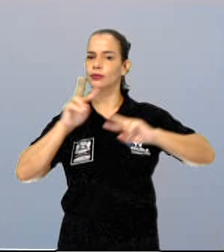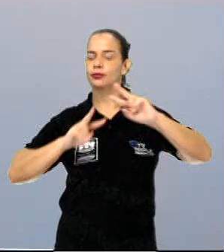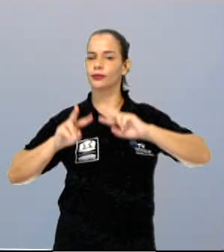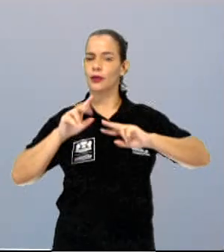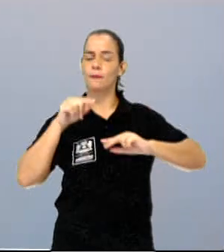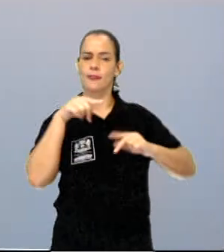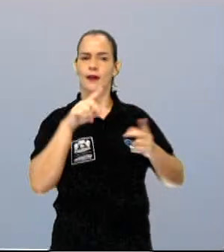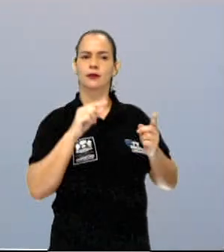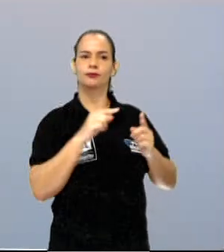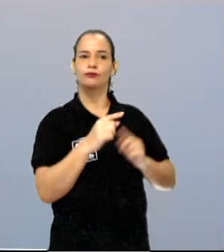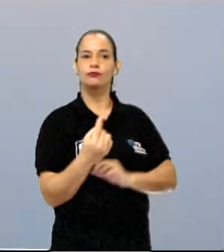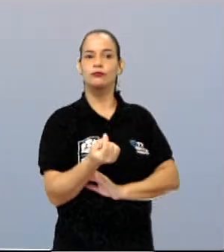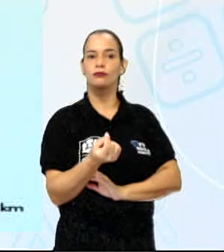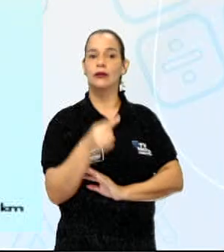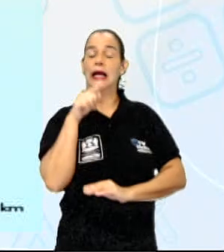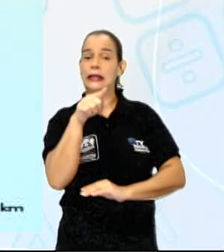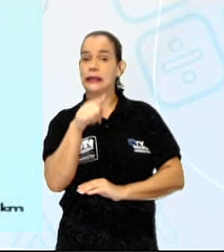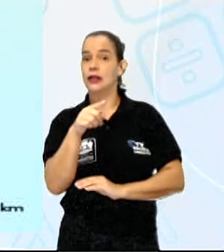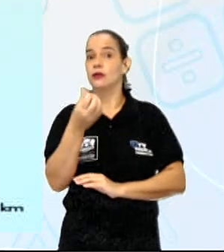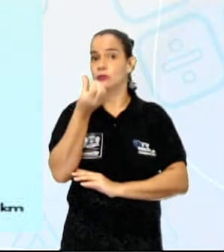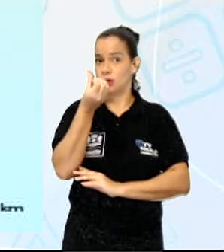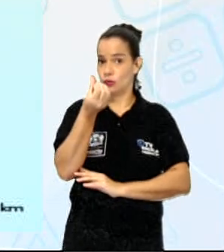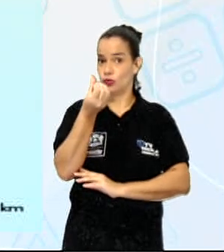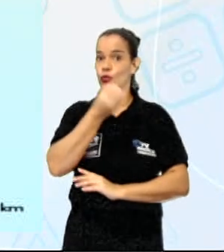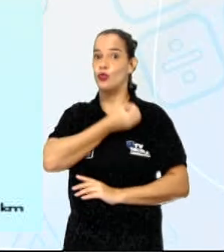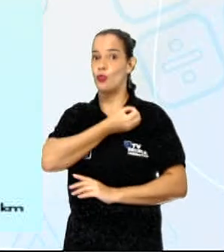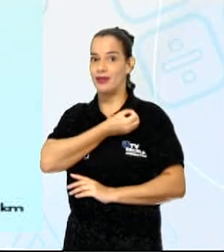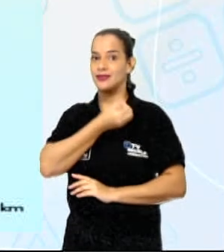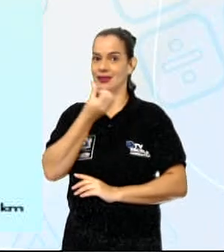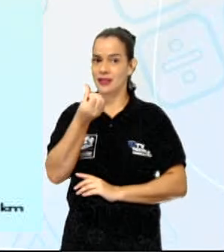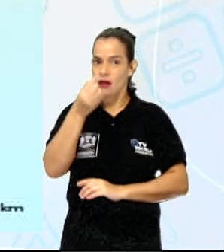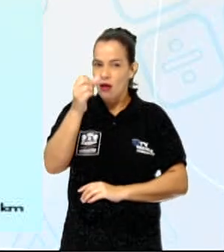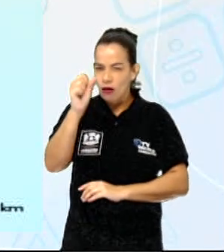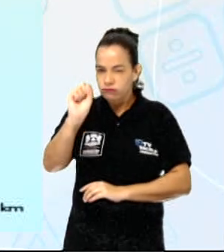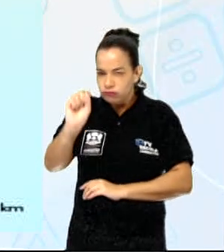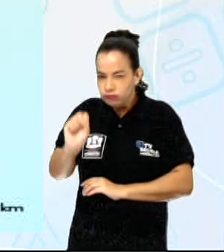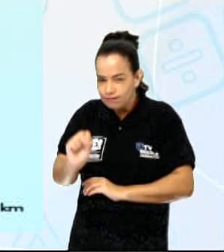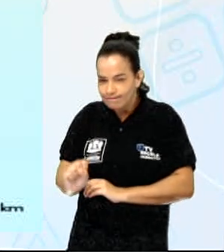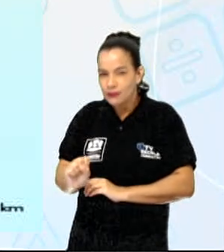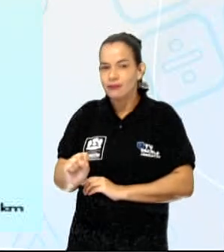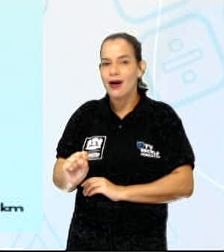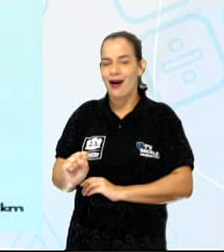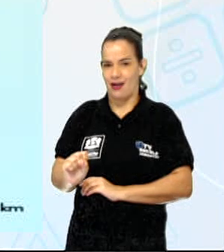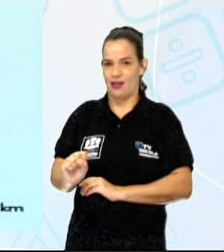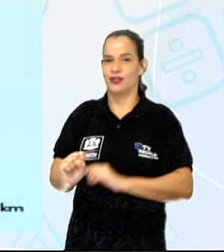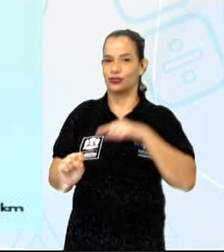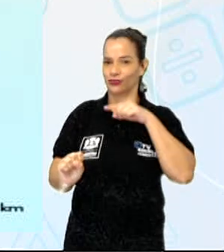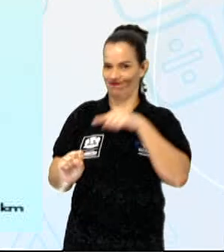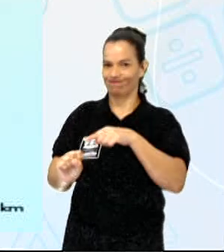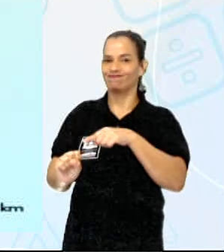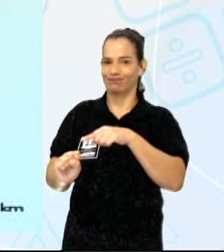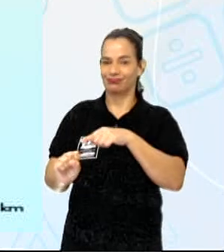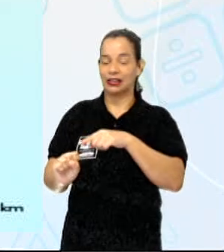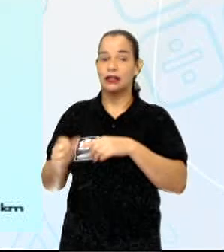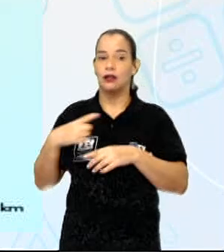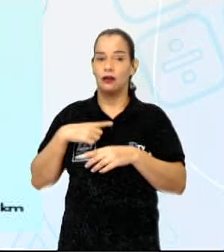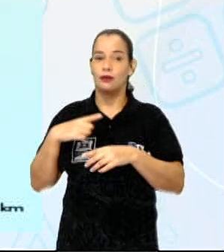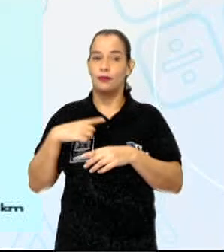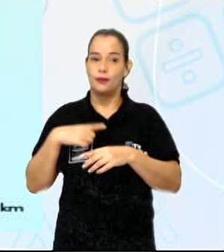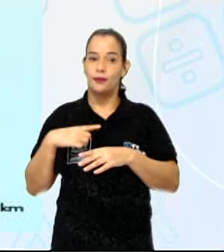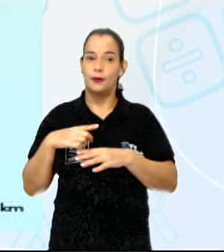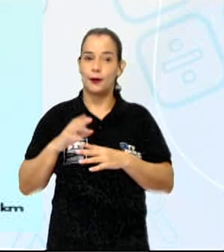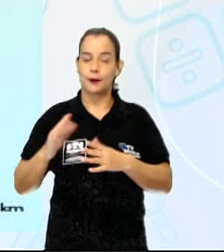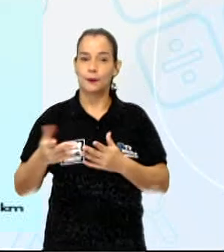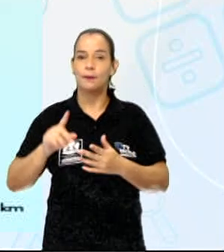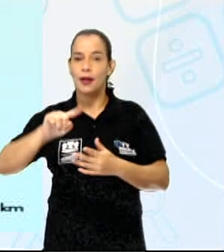daquele item ali no número 6 que você tá vendo na tela. Olha ele lá embaixo, no Rio Grande do Sul. Inclusive ele passa um pouquinho ali